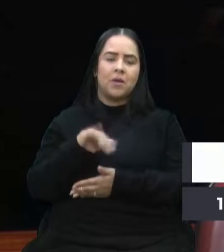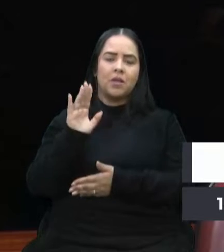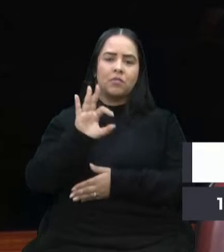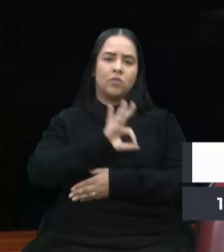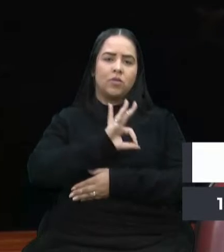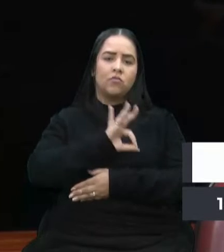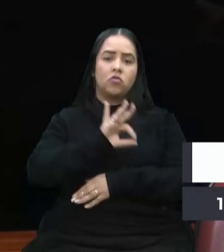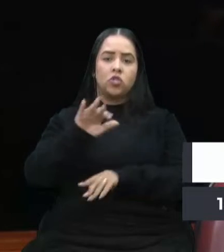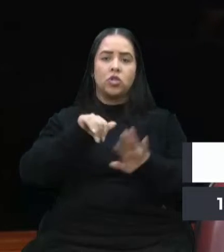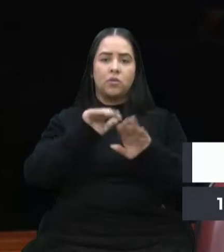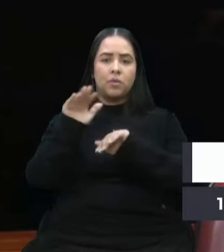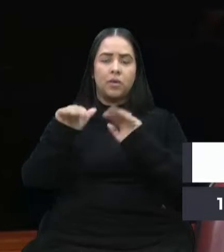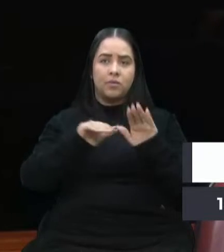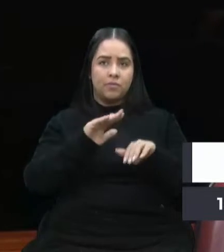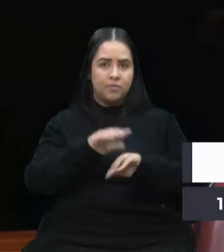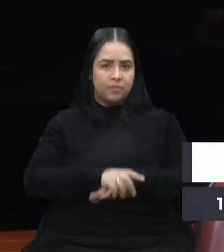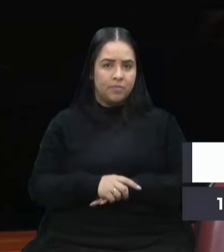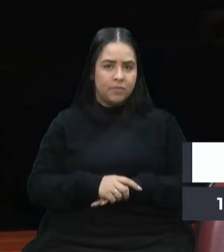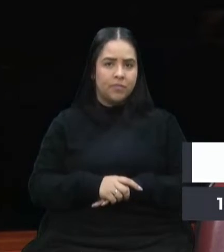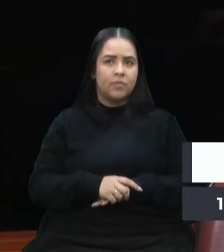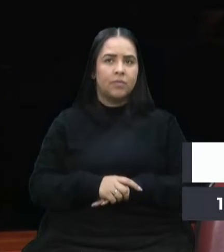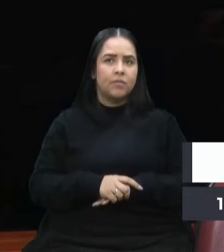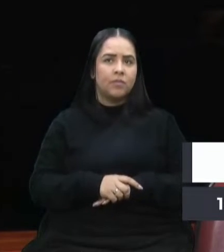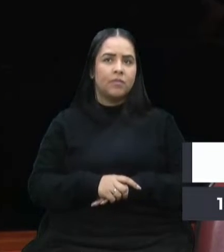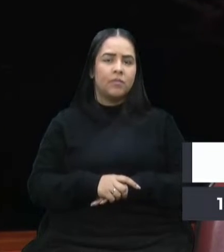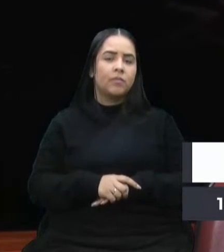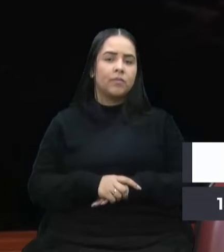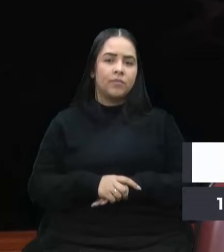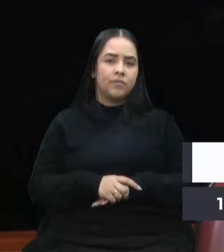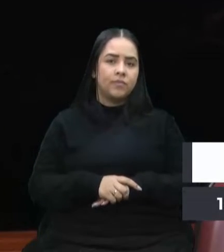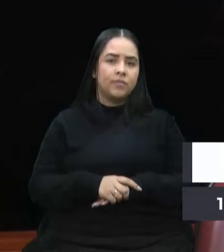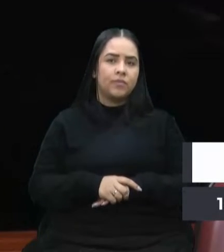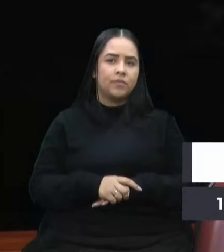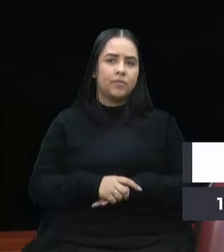serão chamados, professores serão chamados.